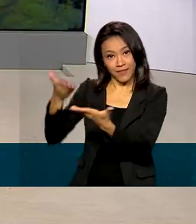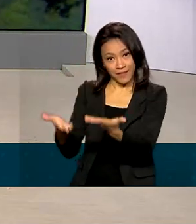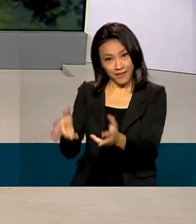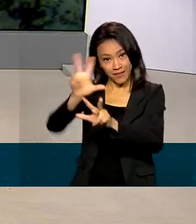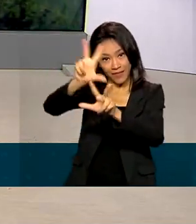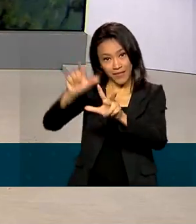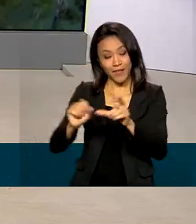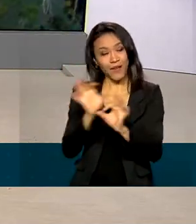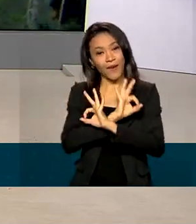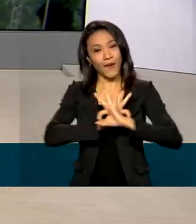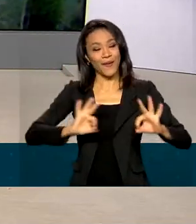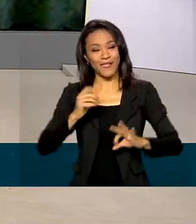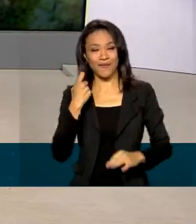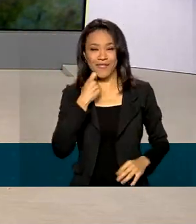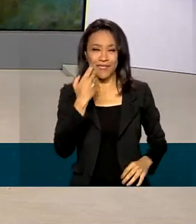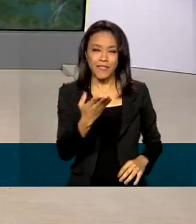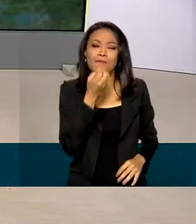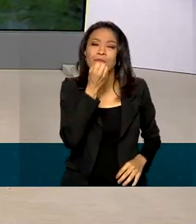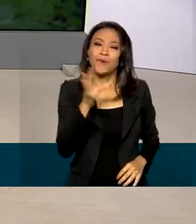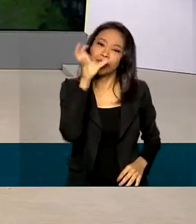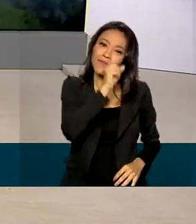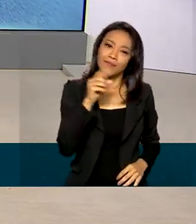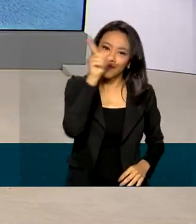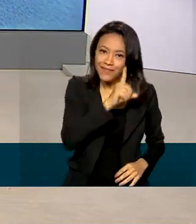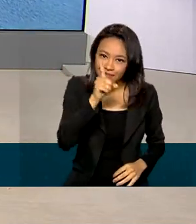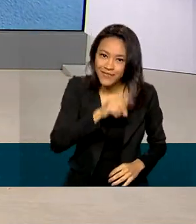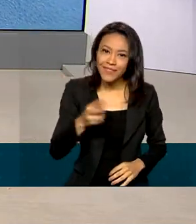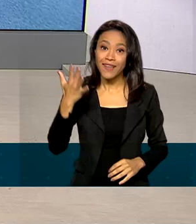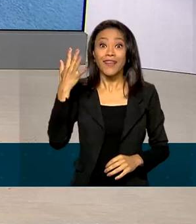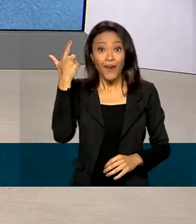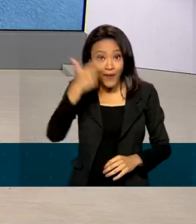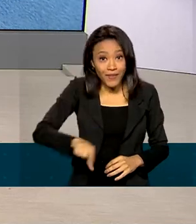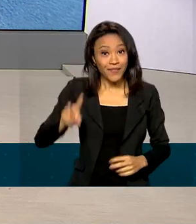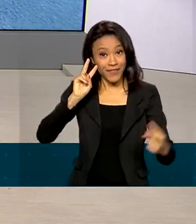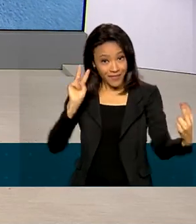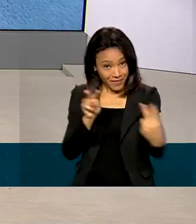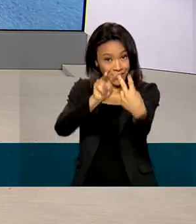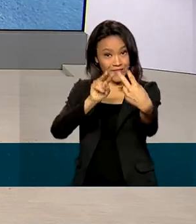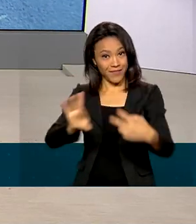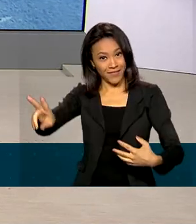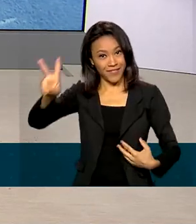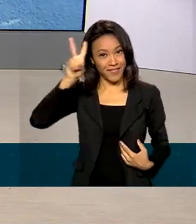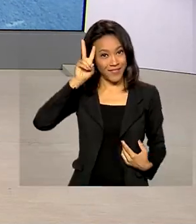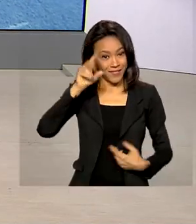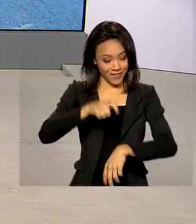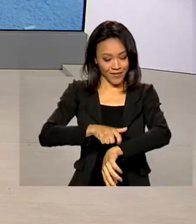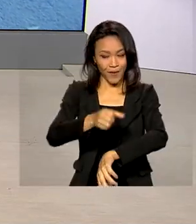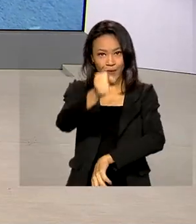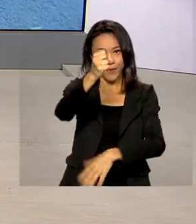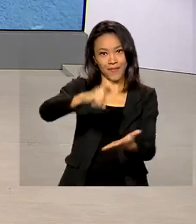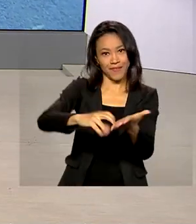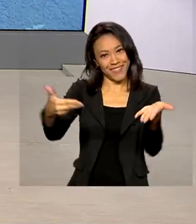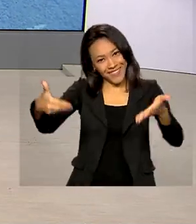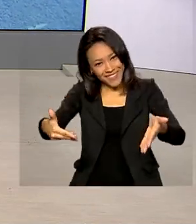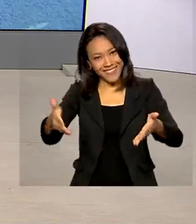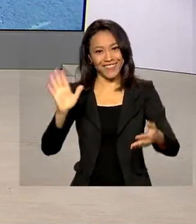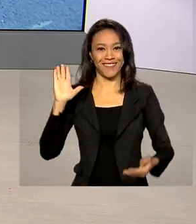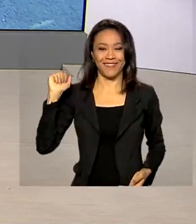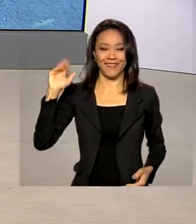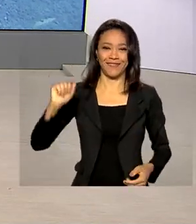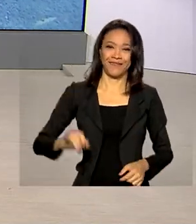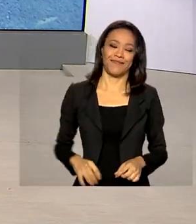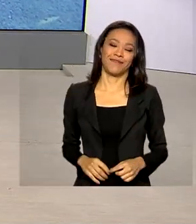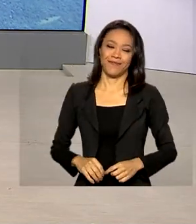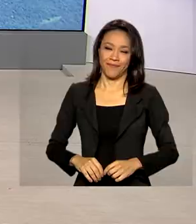Uma ótima sexta-feira para você, um bom fim de semana. Nos vemos de novo na segunda-feira, às 8 da manhã, aqui no Brasil em Dia. Tchau, tchau.